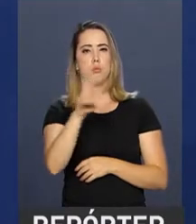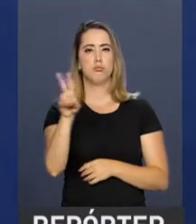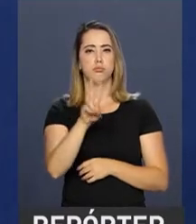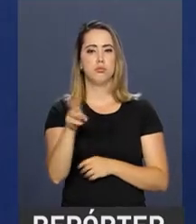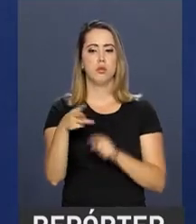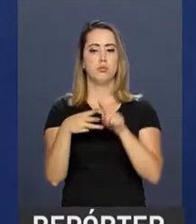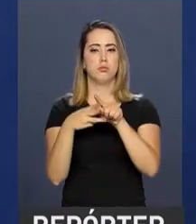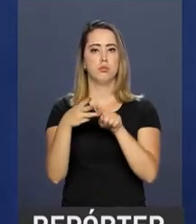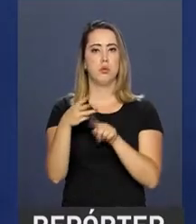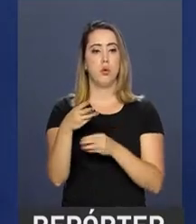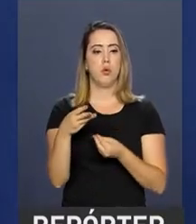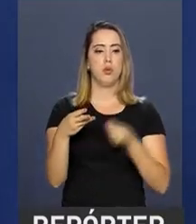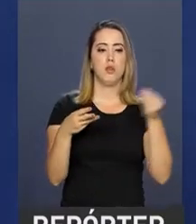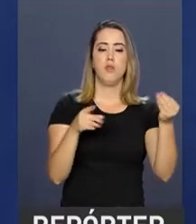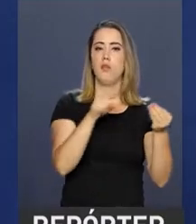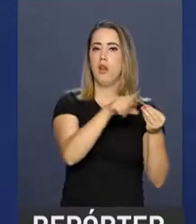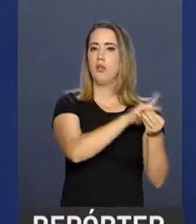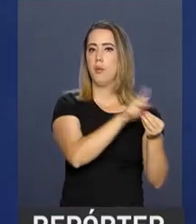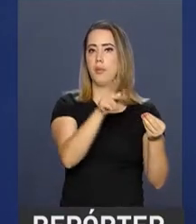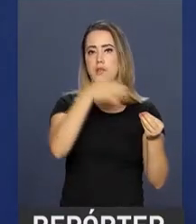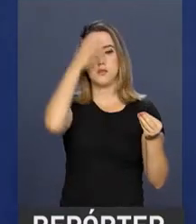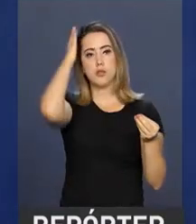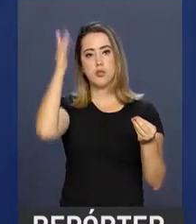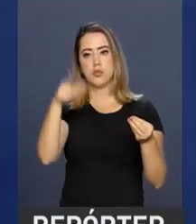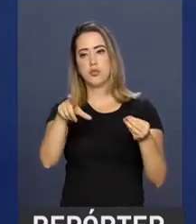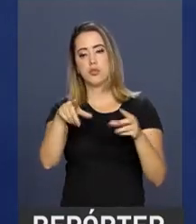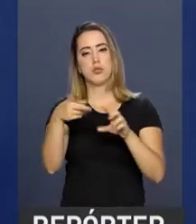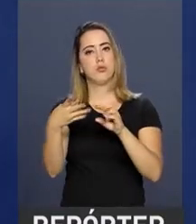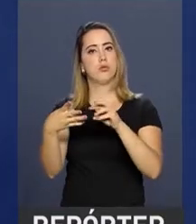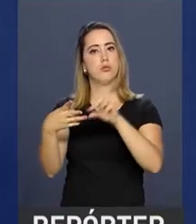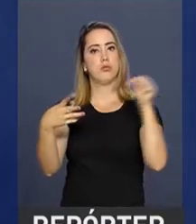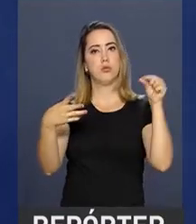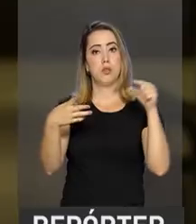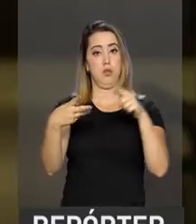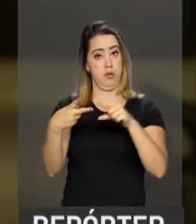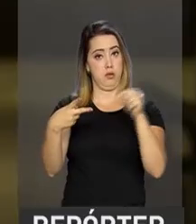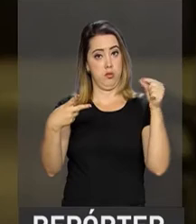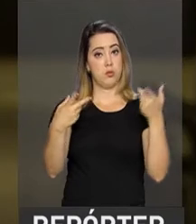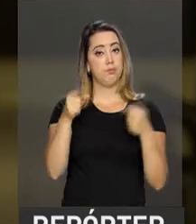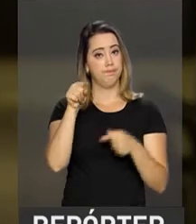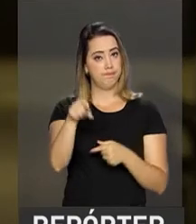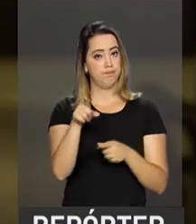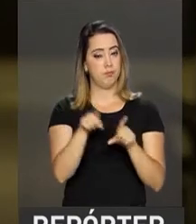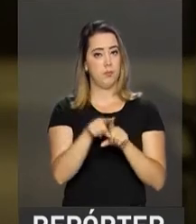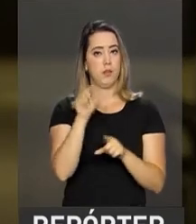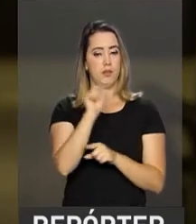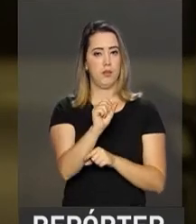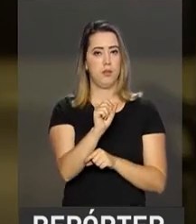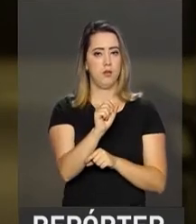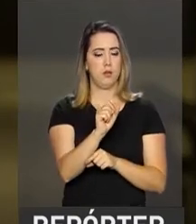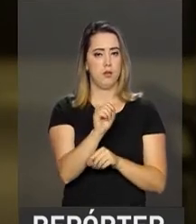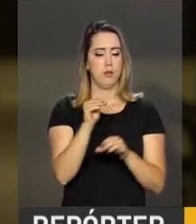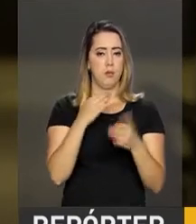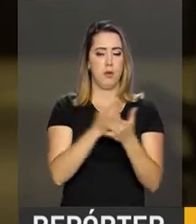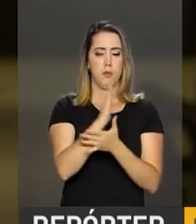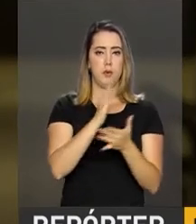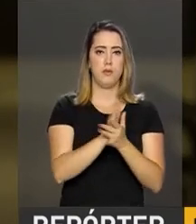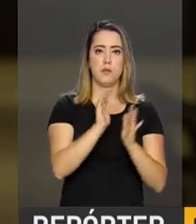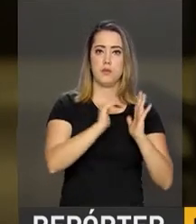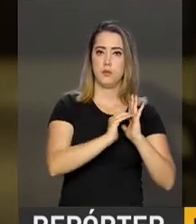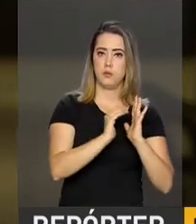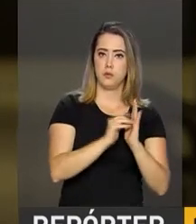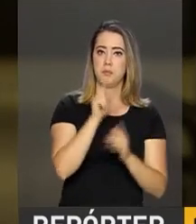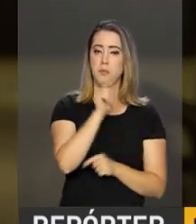enviada ao presidente Temer e também passou pela sabatina no Senado. Raquel Dodge faz parte do Ministério Público